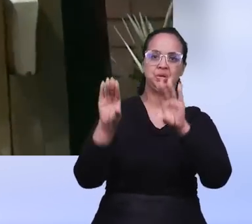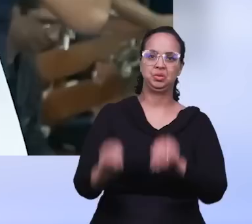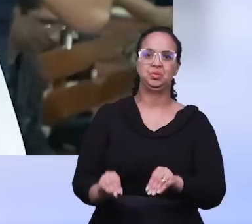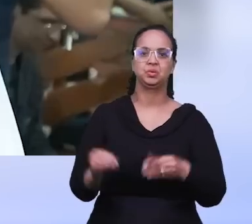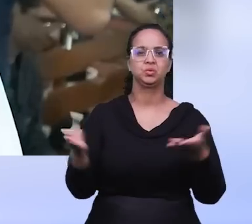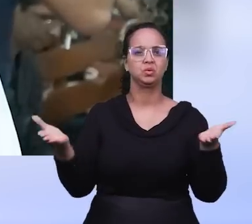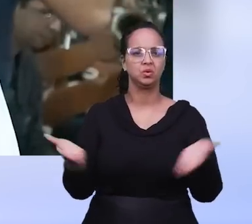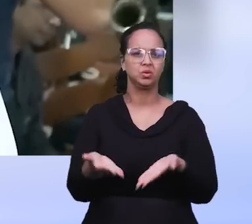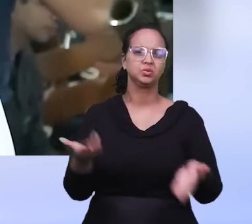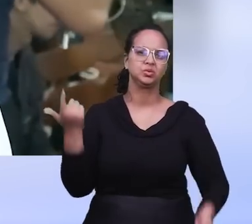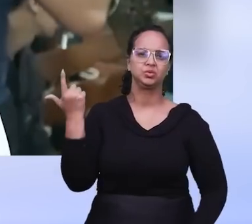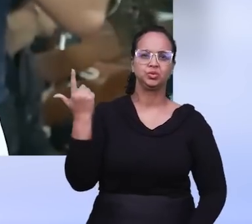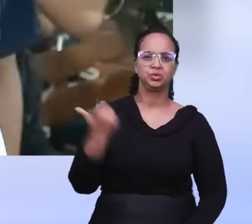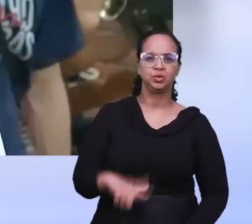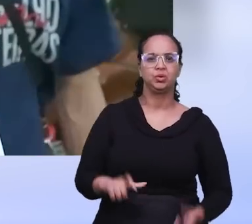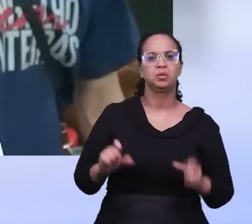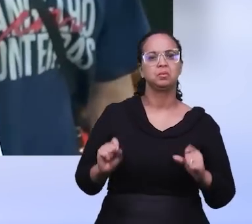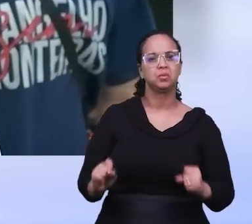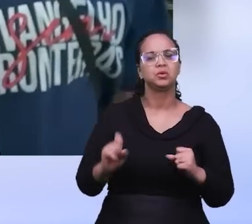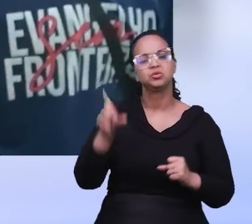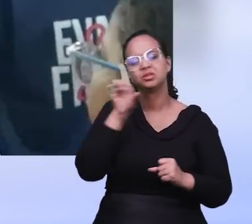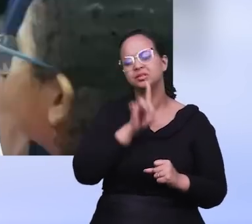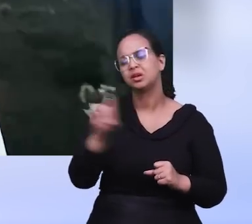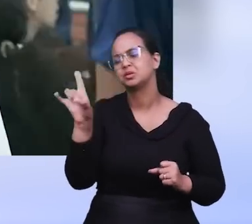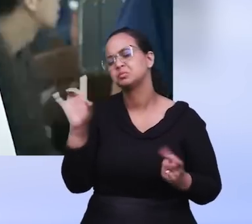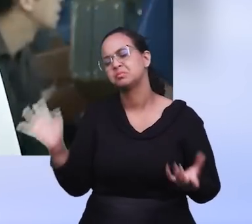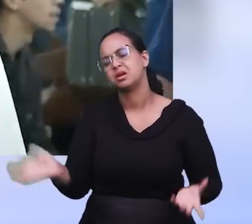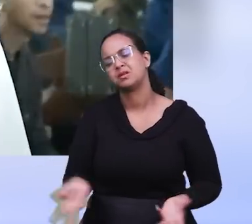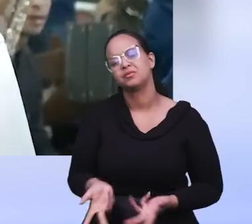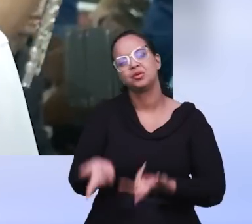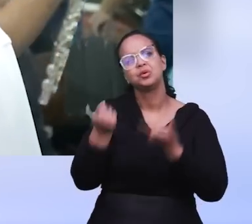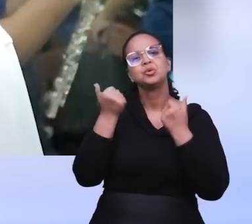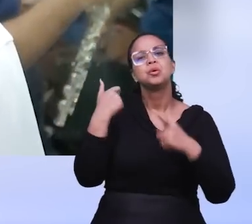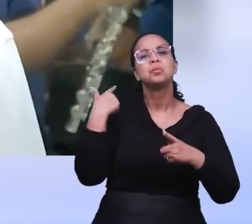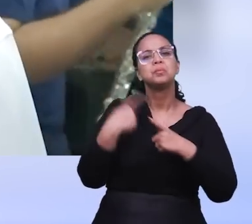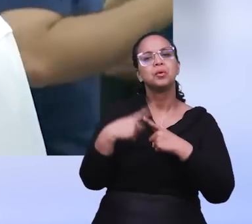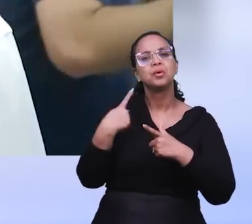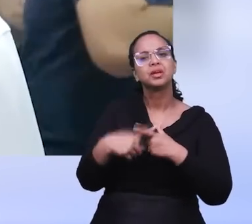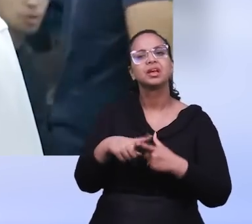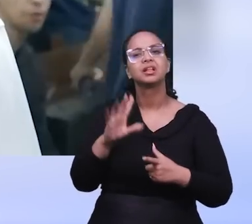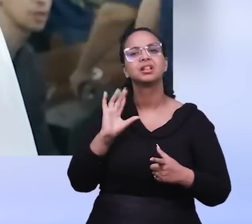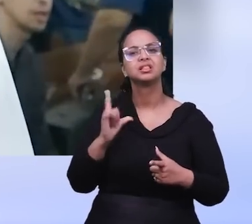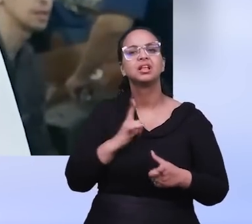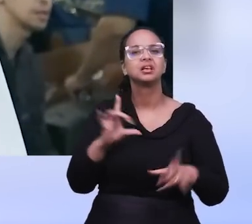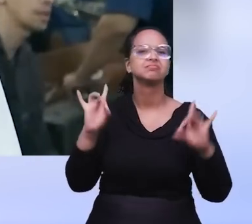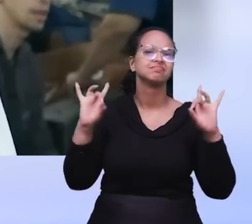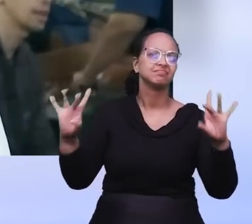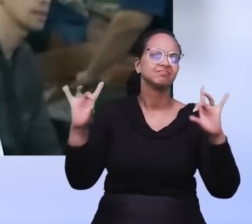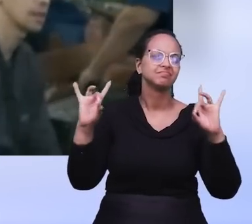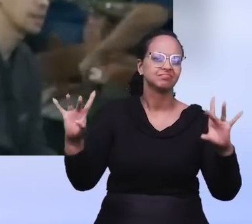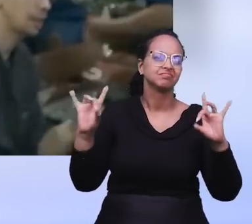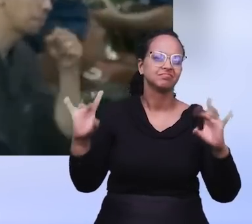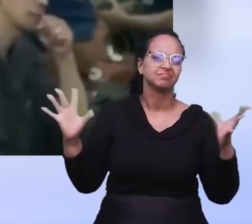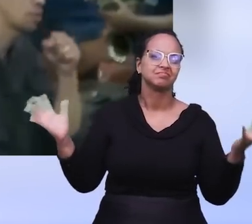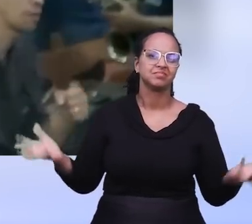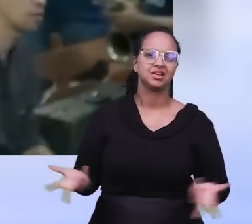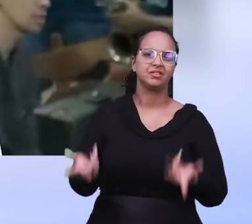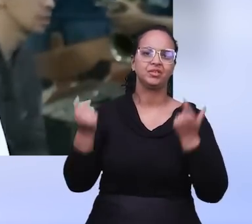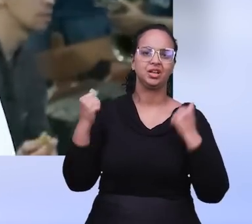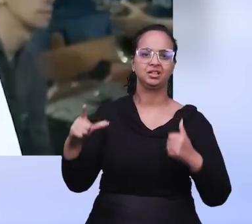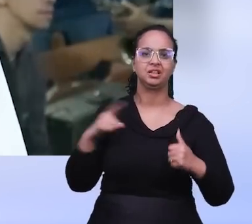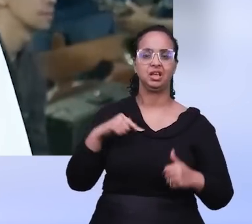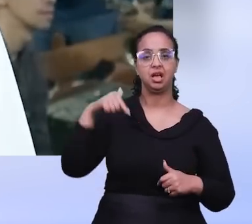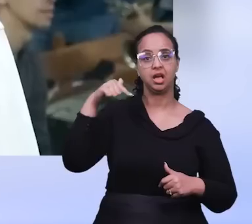noite. Mas hoje nós podemos ver como o nosso Deus, Ele é maravilhoso, porque a forma extraordinária,